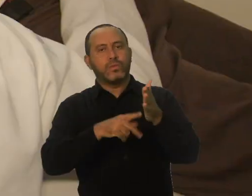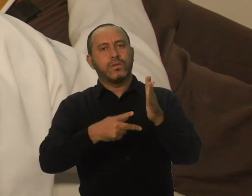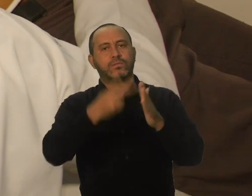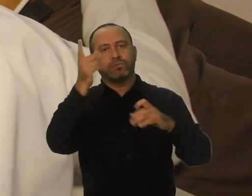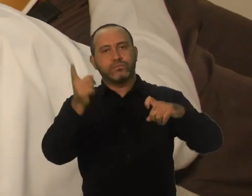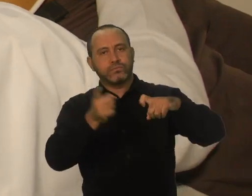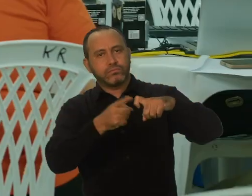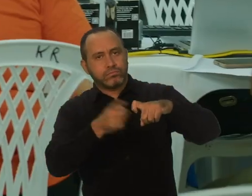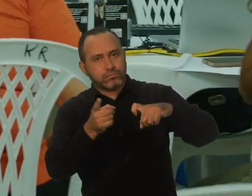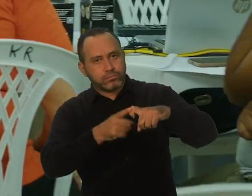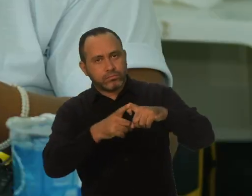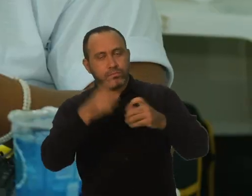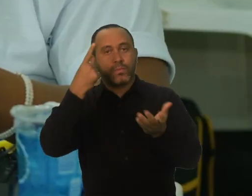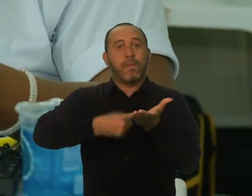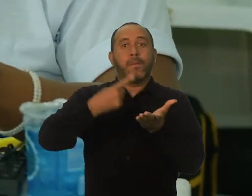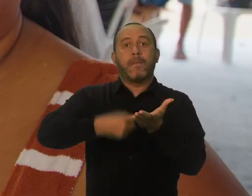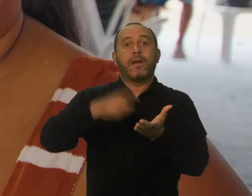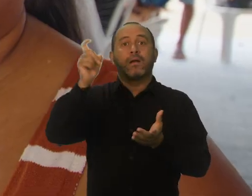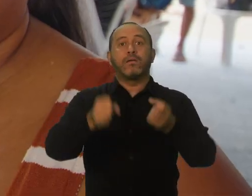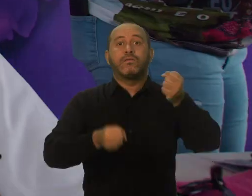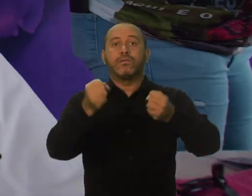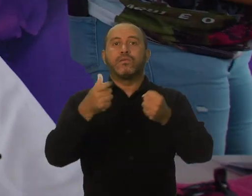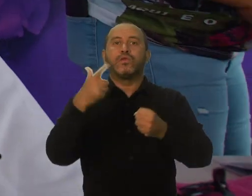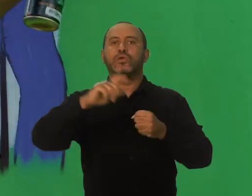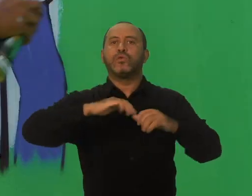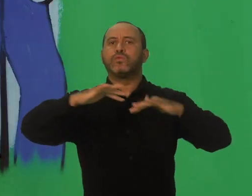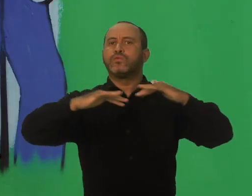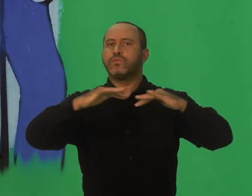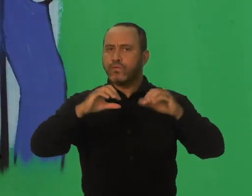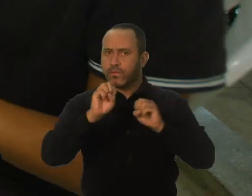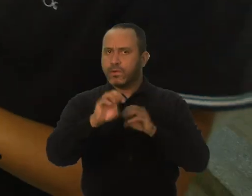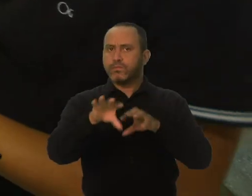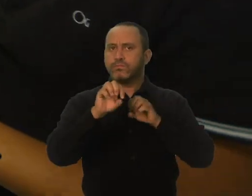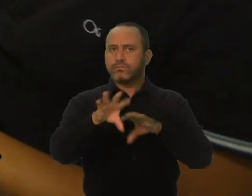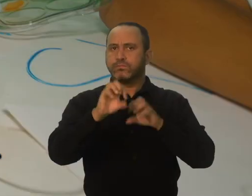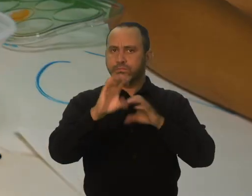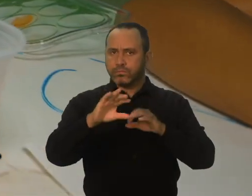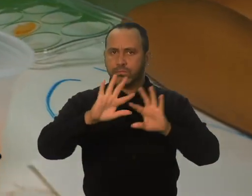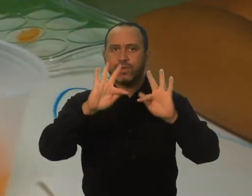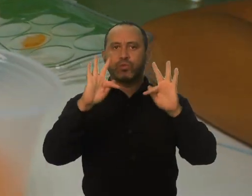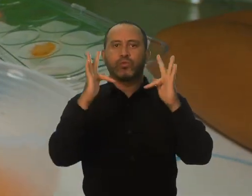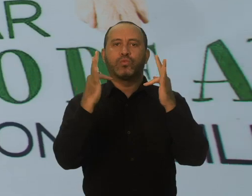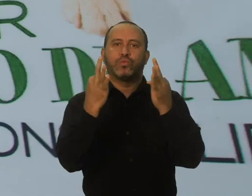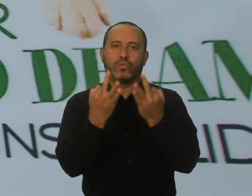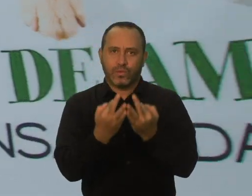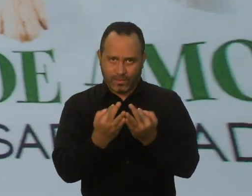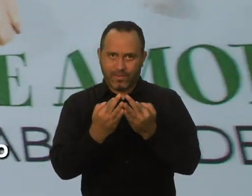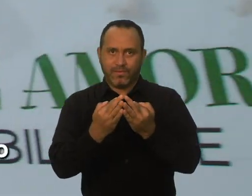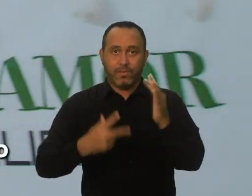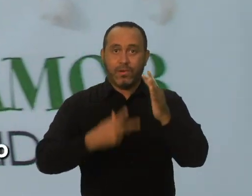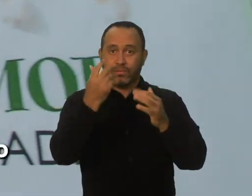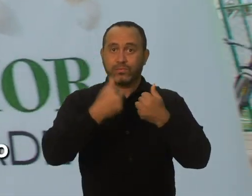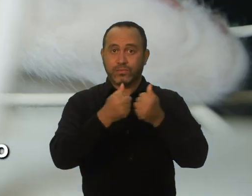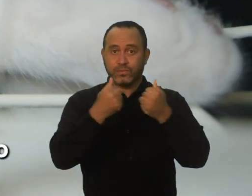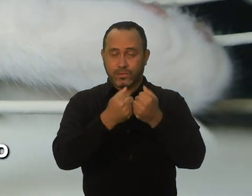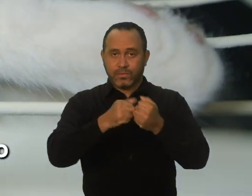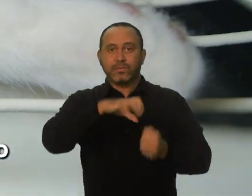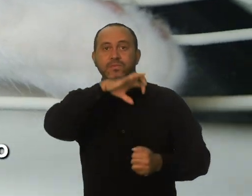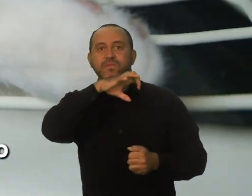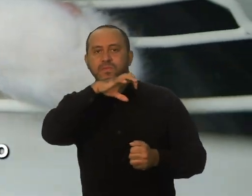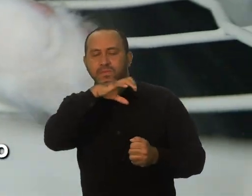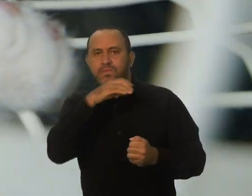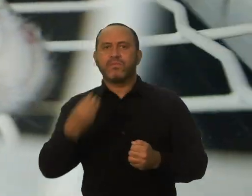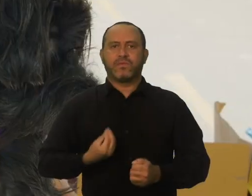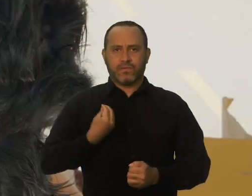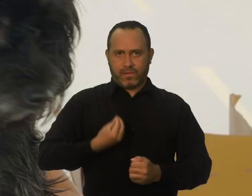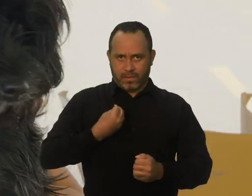rápidos e exames, agendamentos no DETRAN e outras atividades educativas para a família toda. E o Castra Móvel também marcou presença